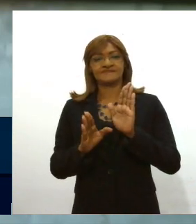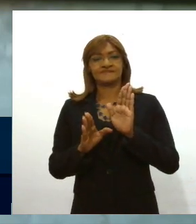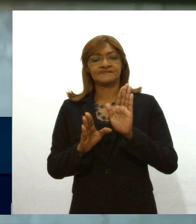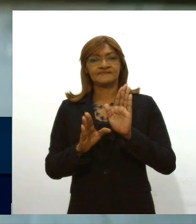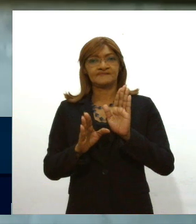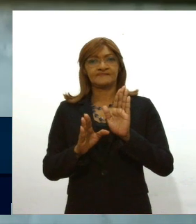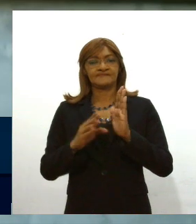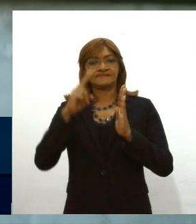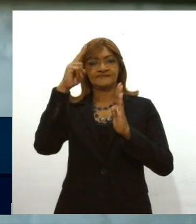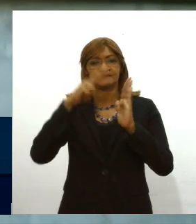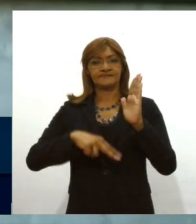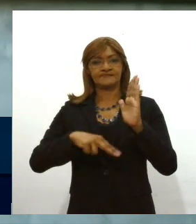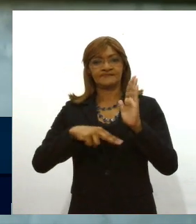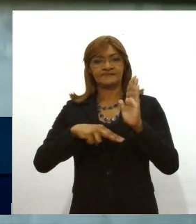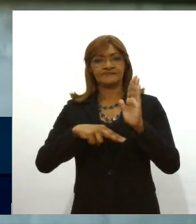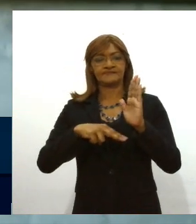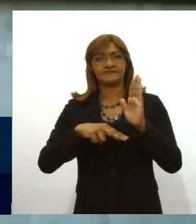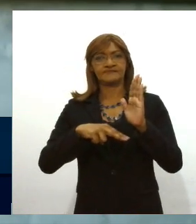lidas